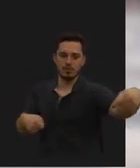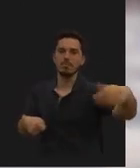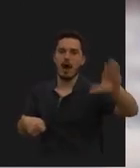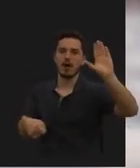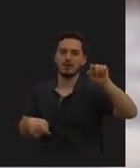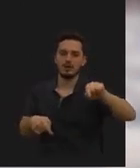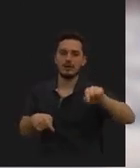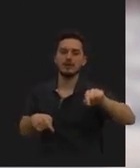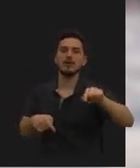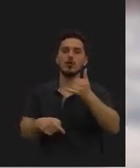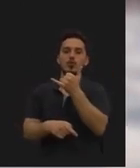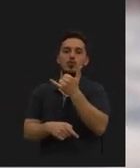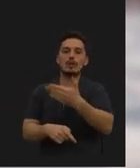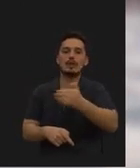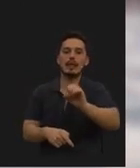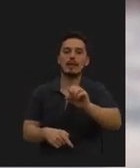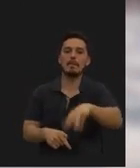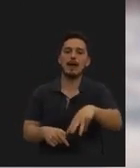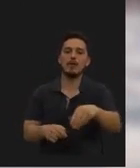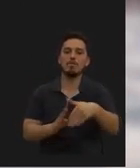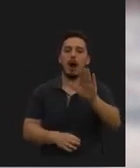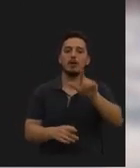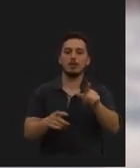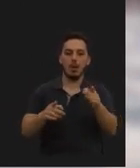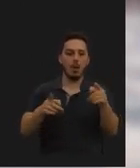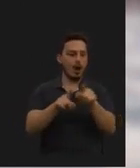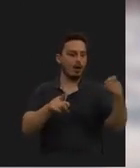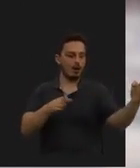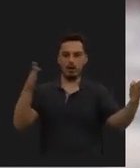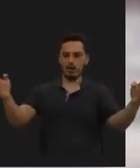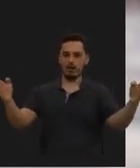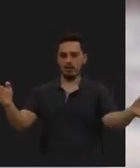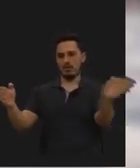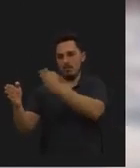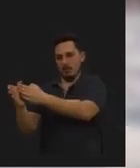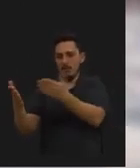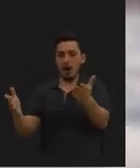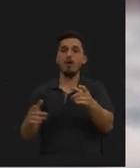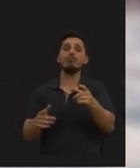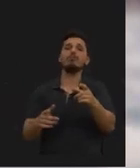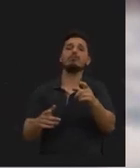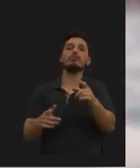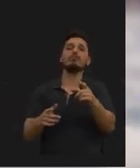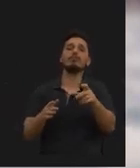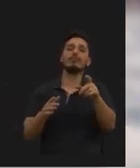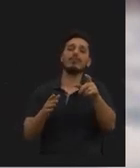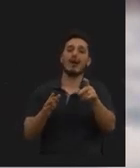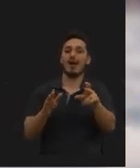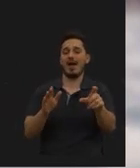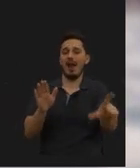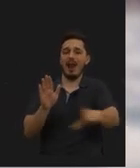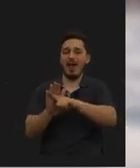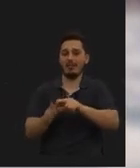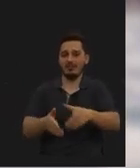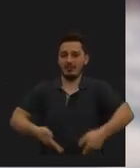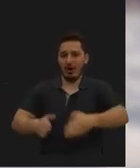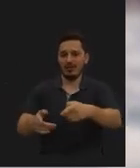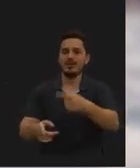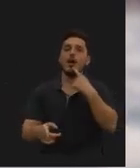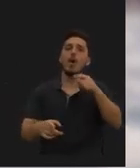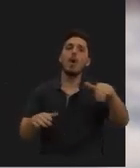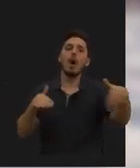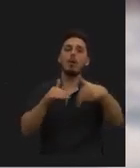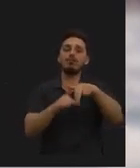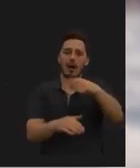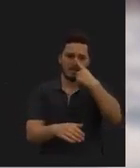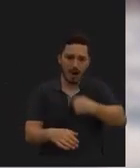ultrapassando mais de 270 metros nos extremos da avenida. Ora, segundo o Código da Estrada, o peão não comete uma infração